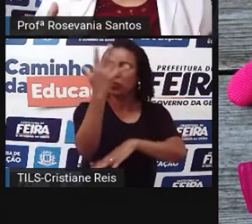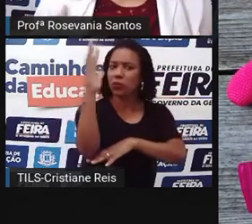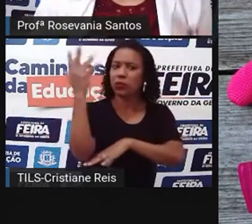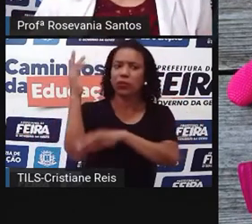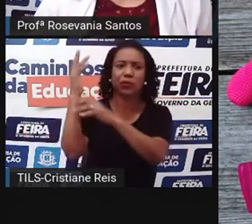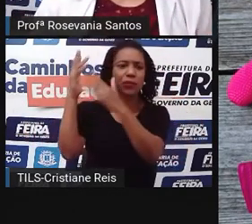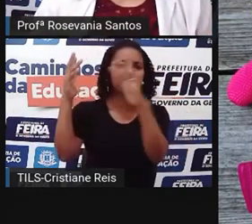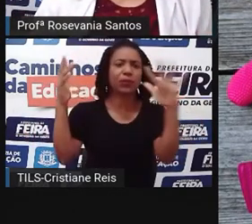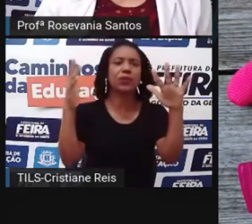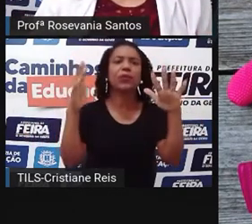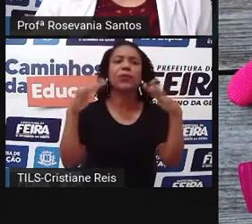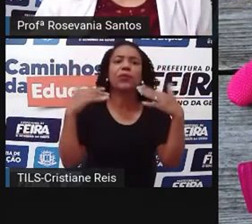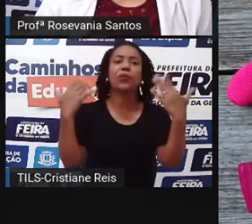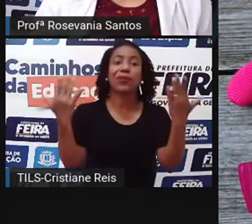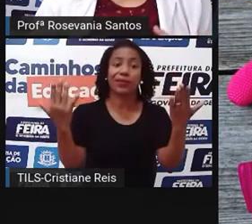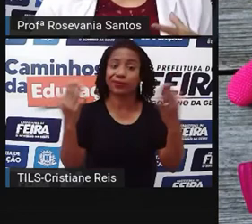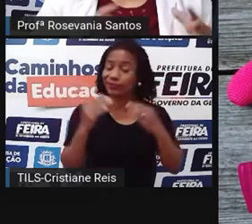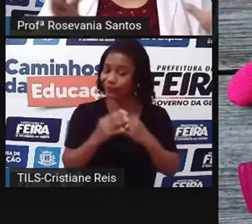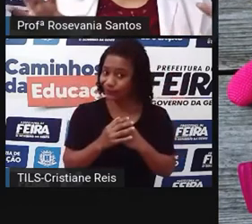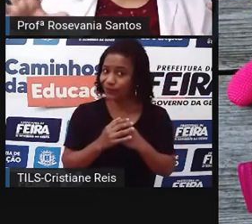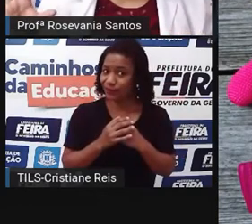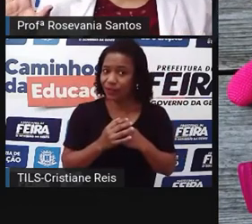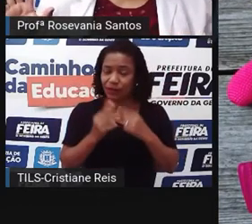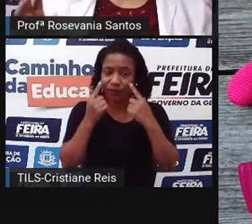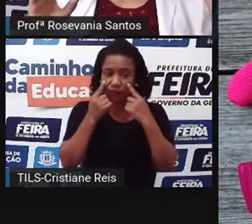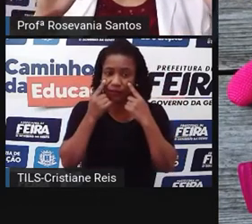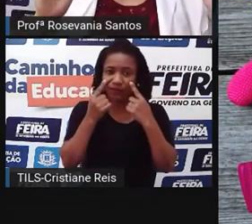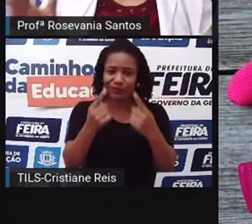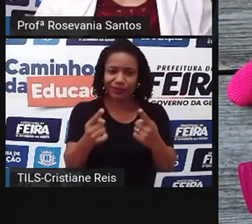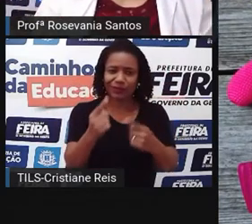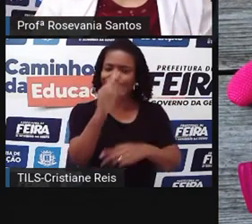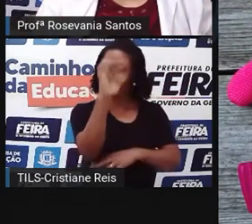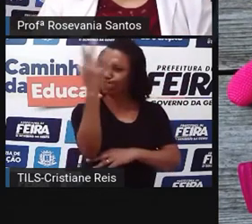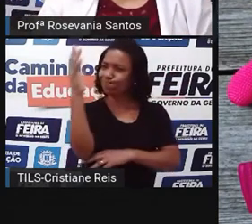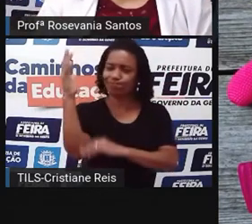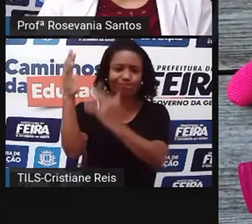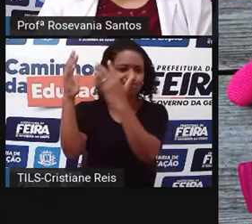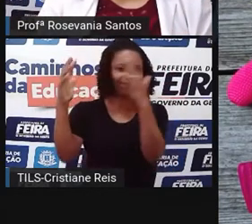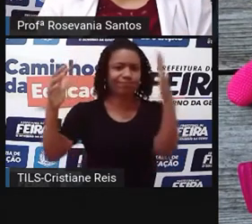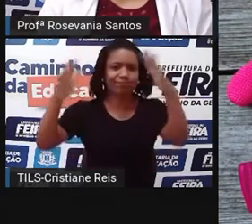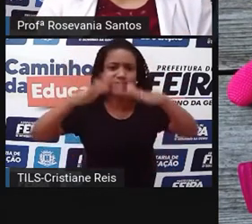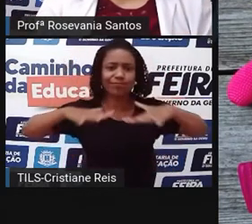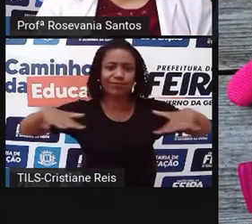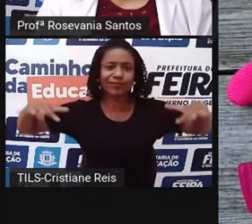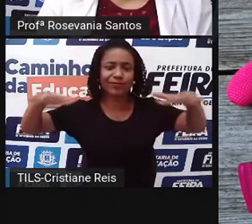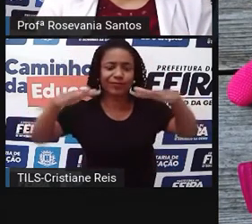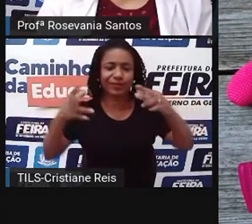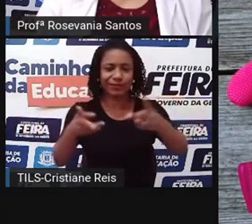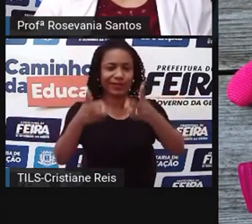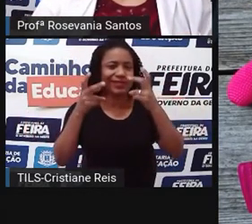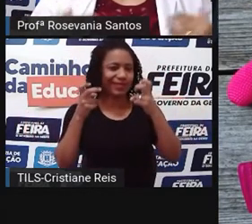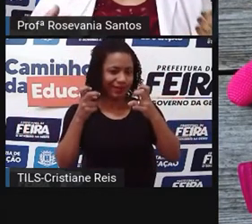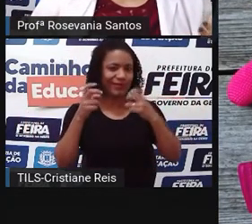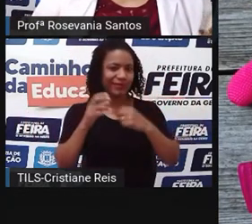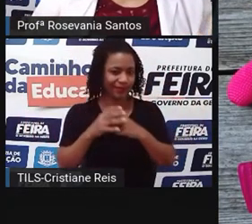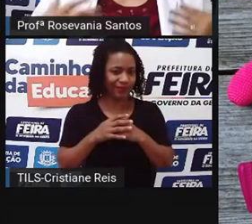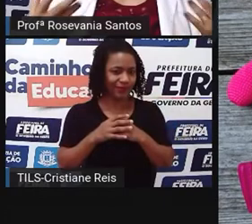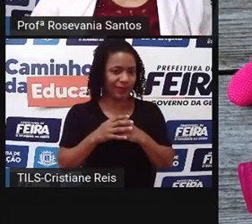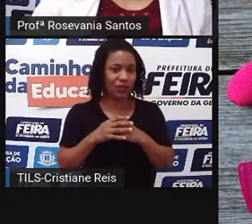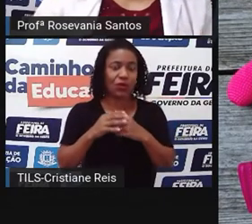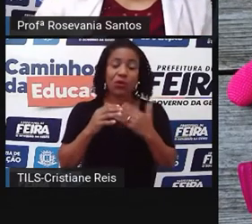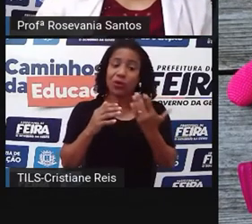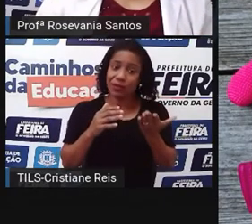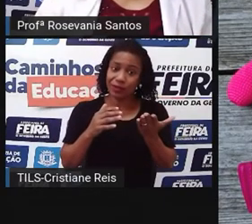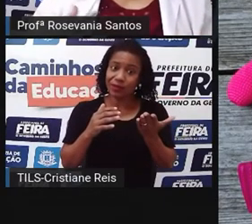geográfico, quando você observa uma paisagem, é o primeiro elemento natural que você enxerga. Ou que